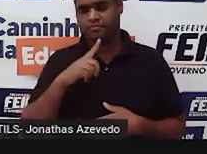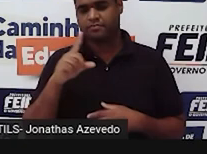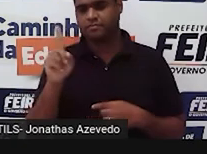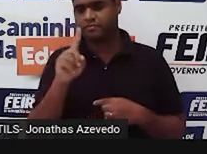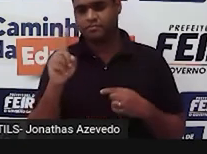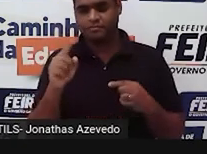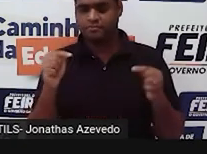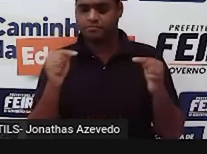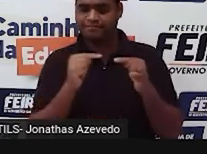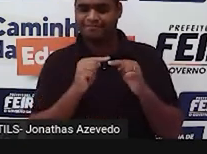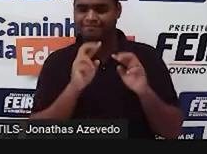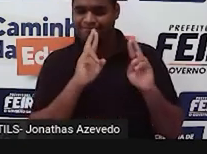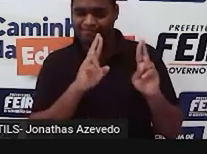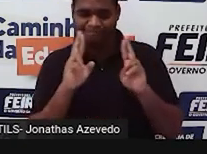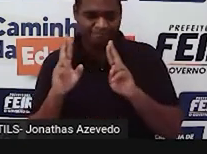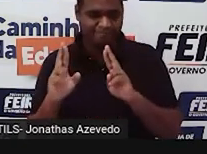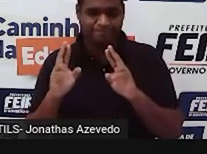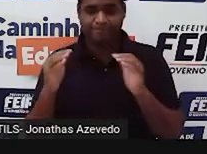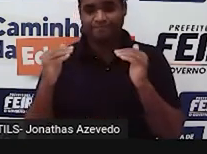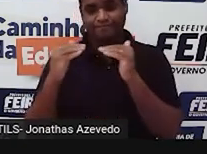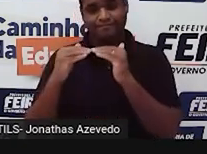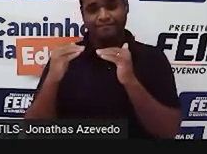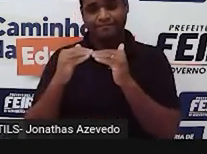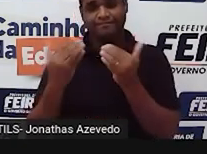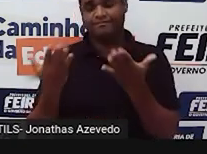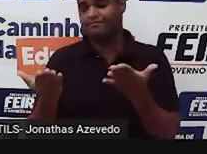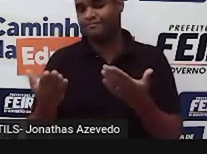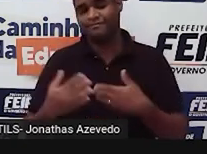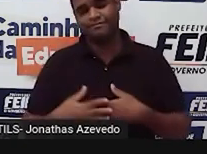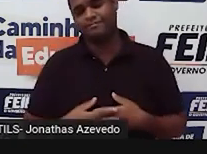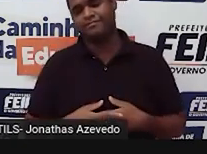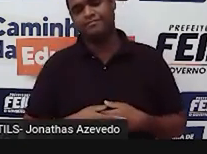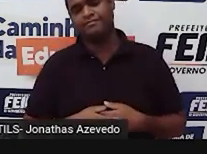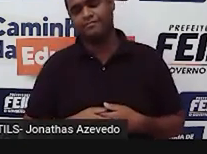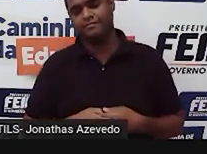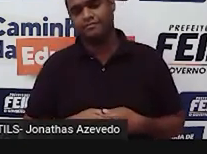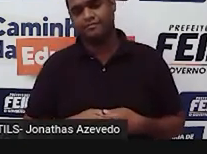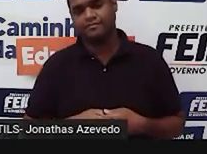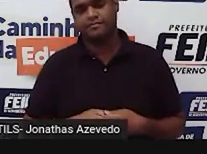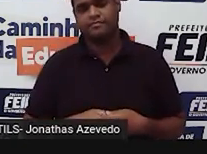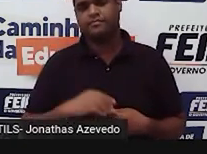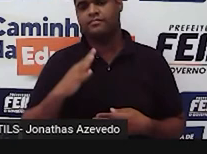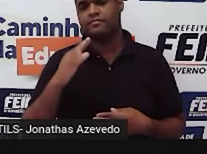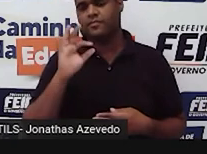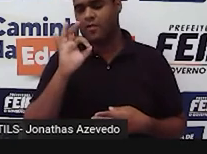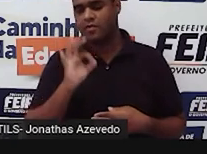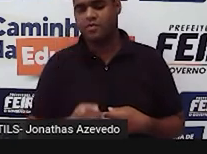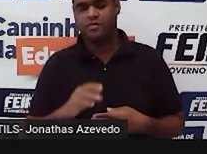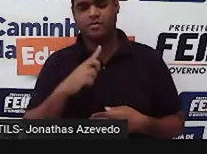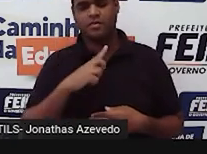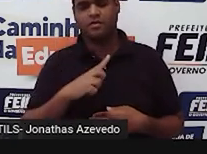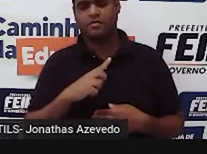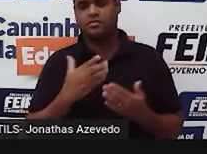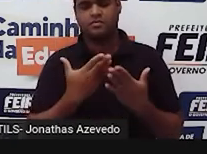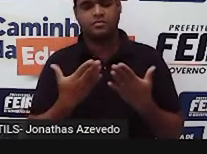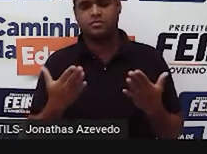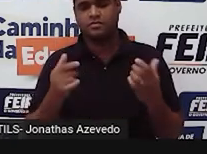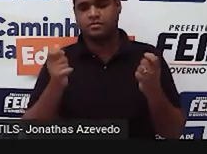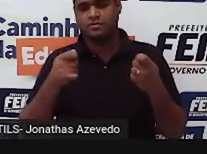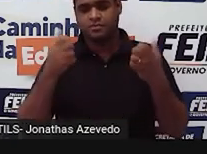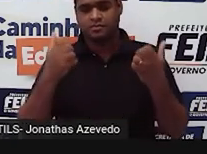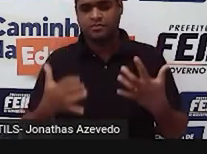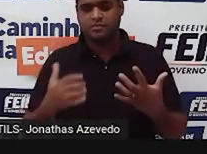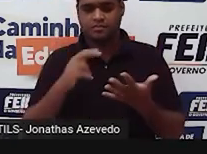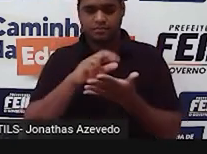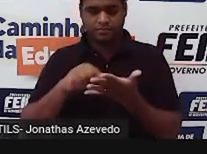respeitando a condição. Certo? Então, só está confirmando para a gente que essas